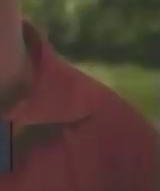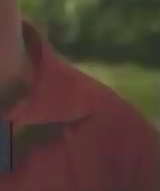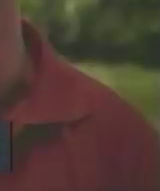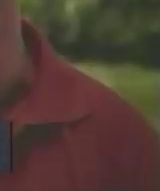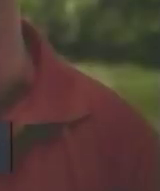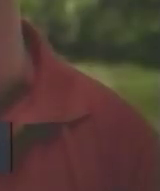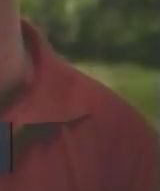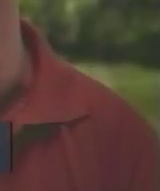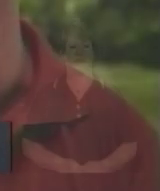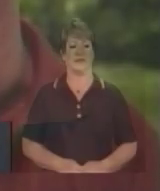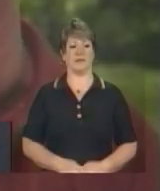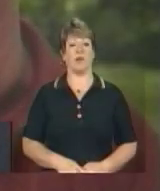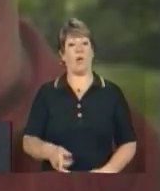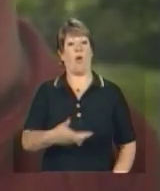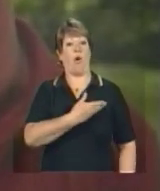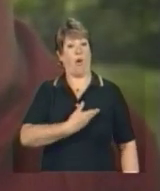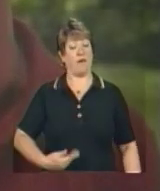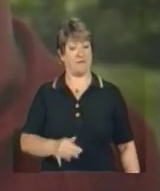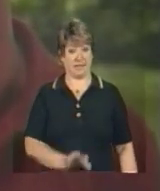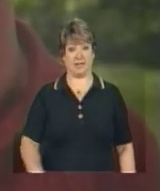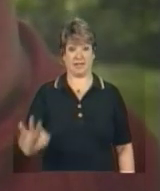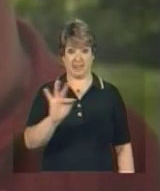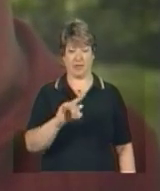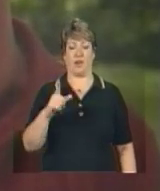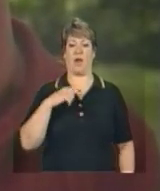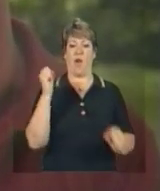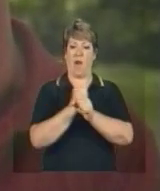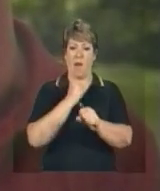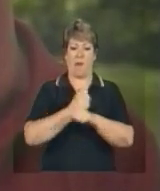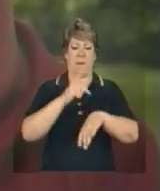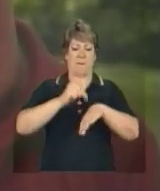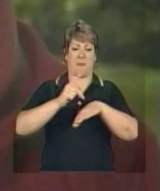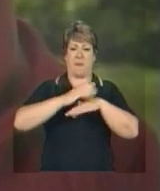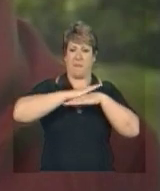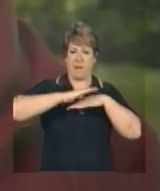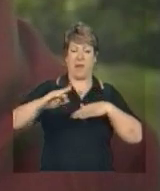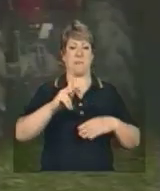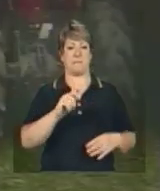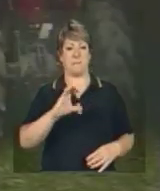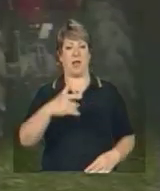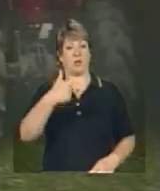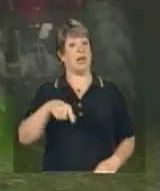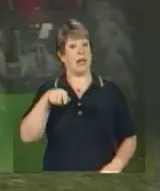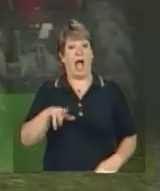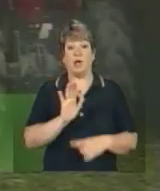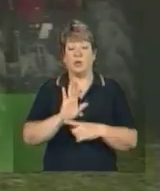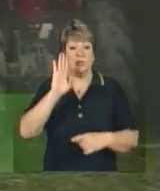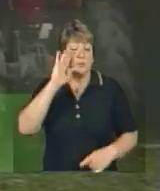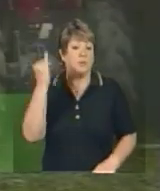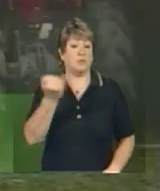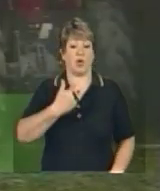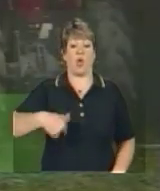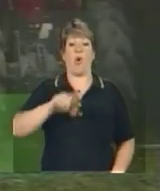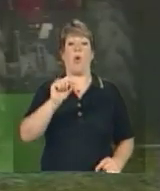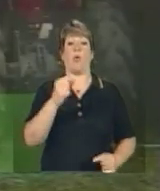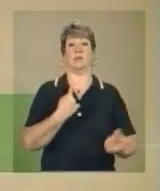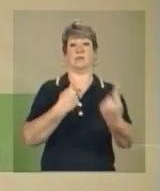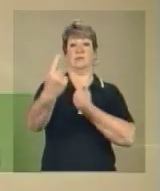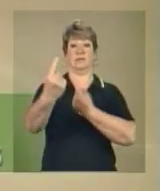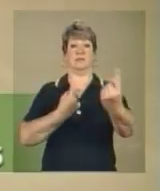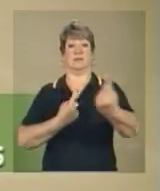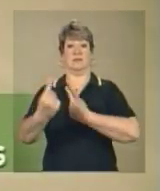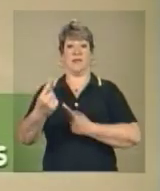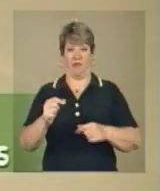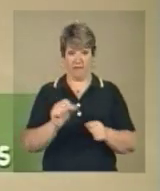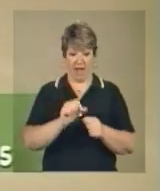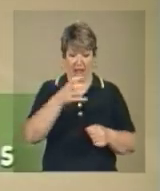O governo federal está investindo em estradas através do programa PAC-2, que para nós é fundamental escoar